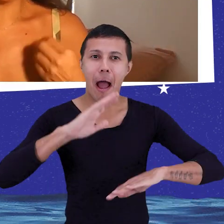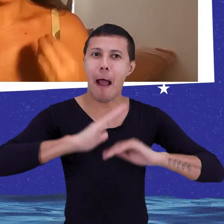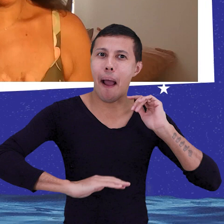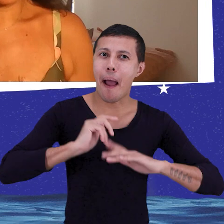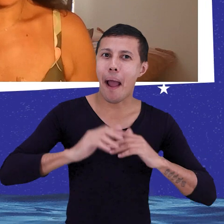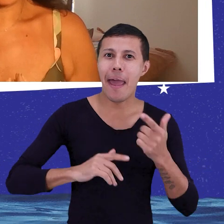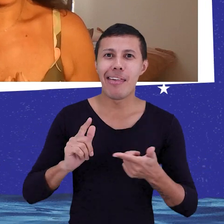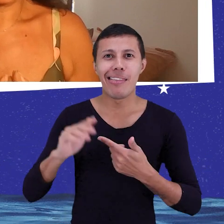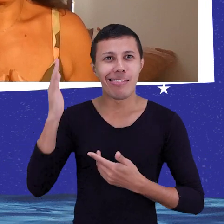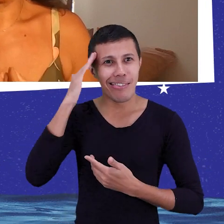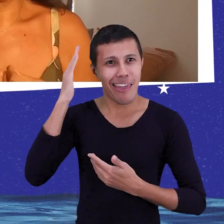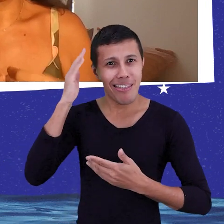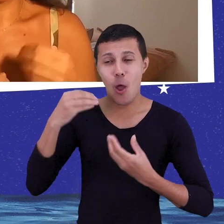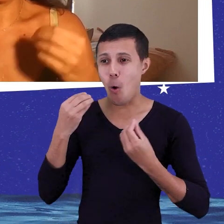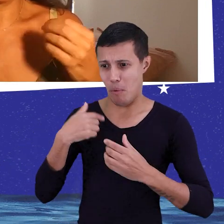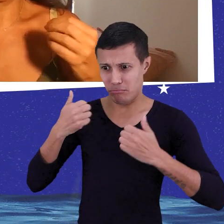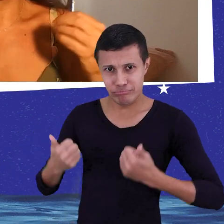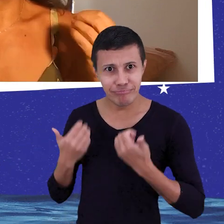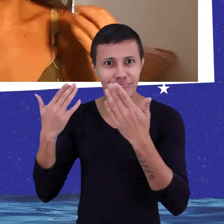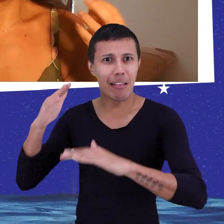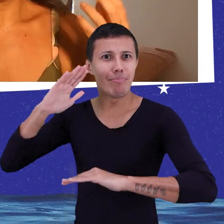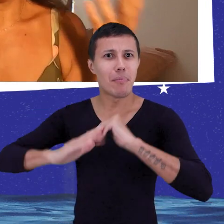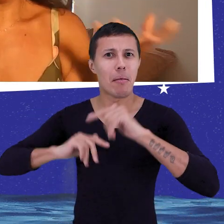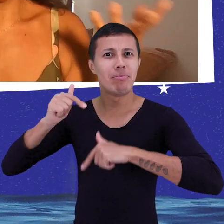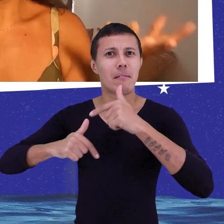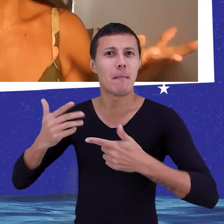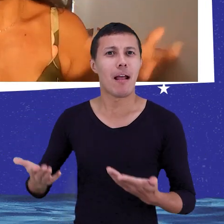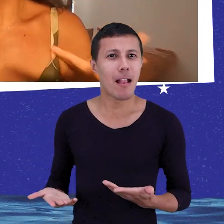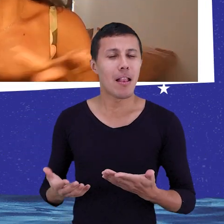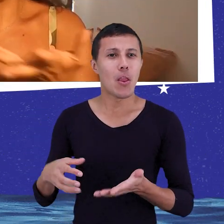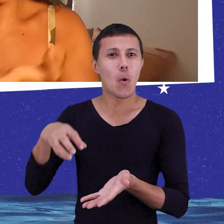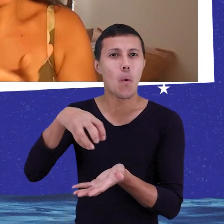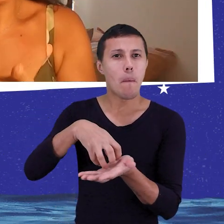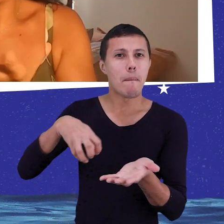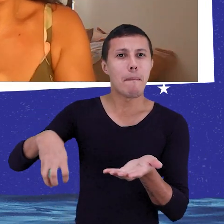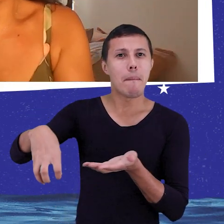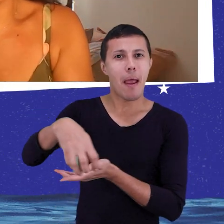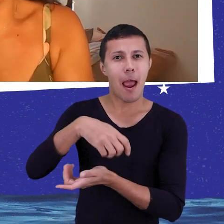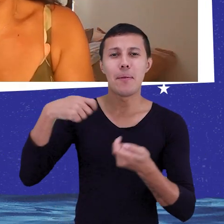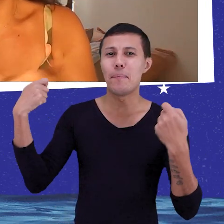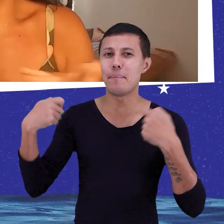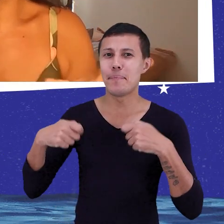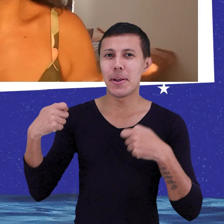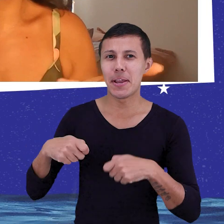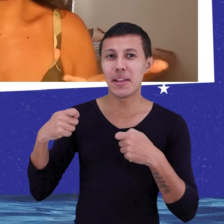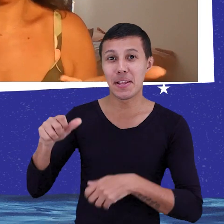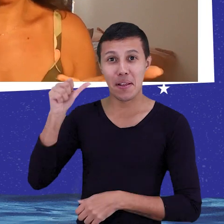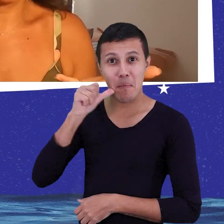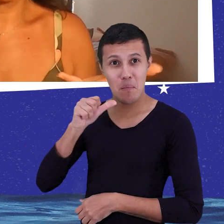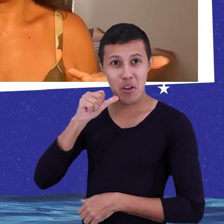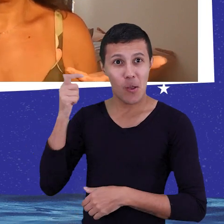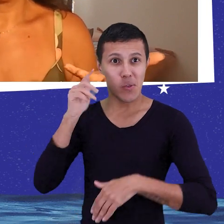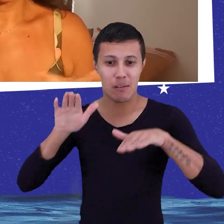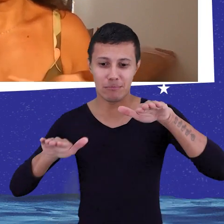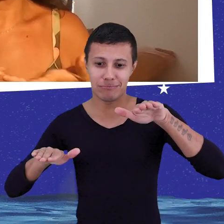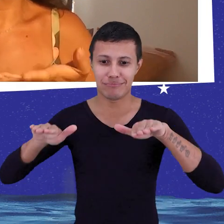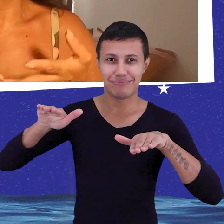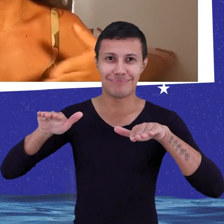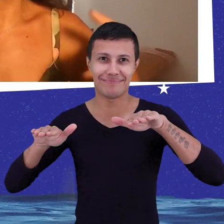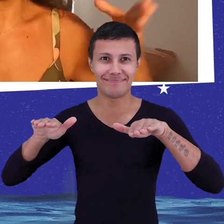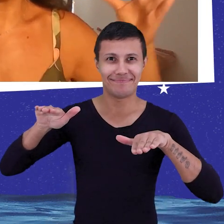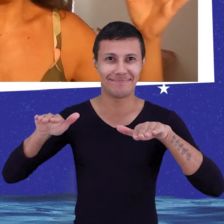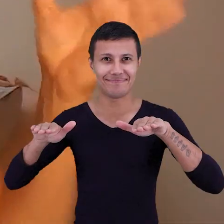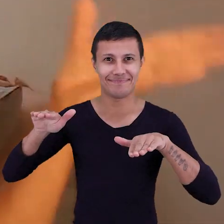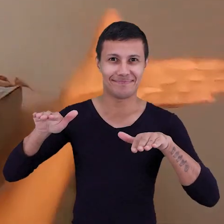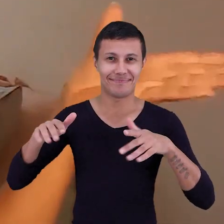entender o que a gente tem para entregar, né? Então, qual é... O mercado precisa do feminino para se equilibrar. A